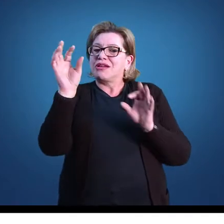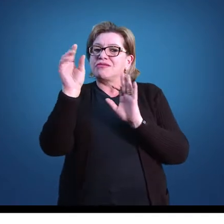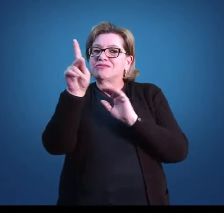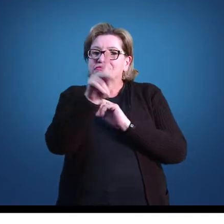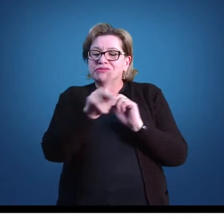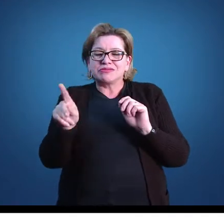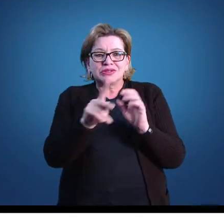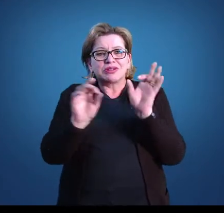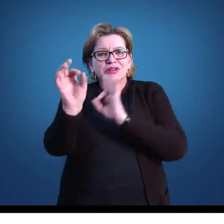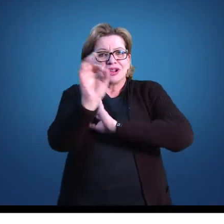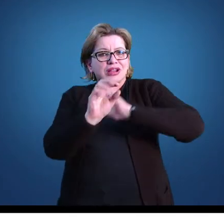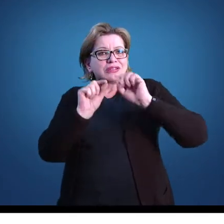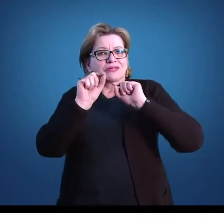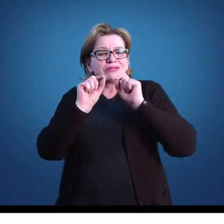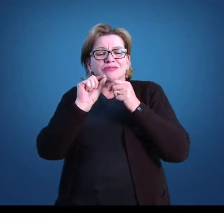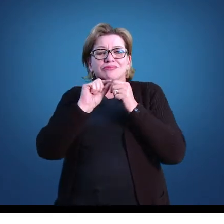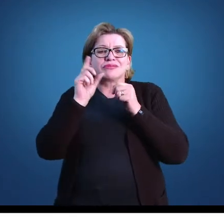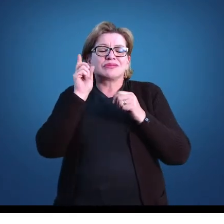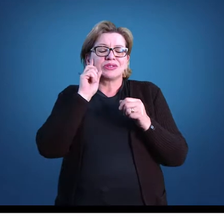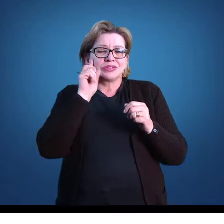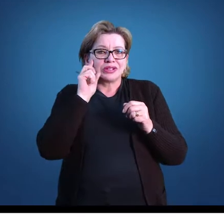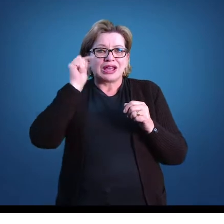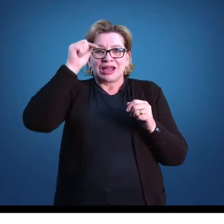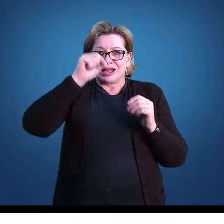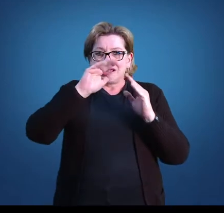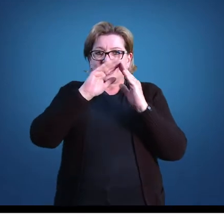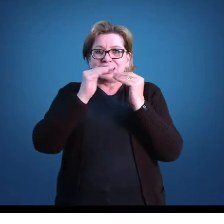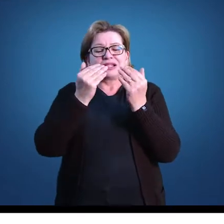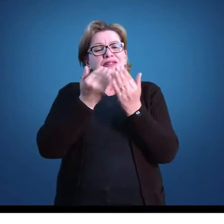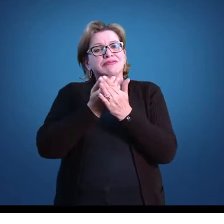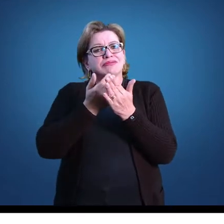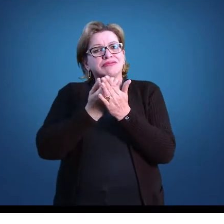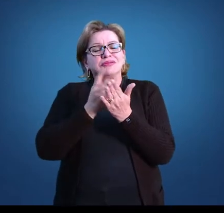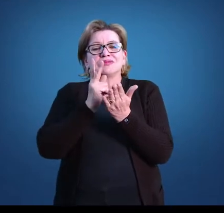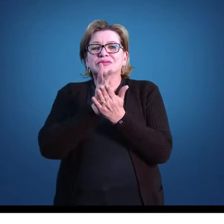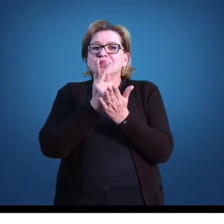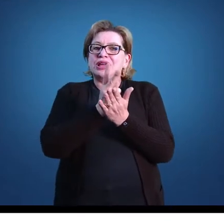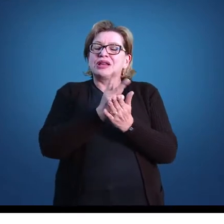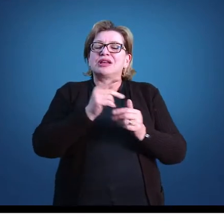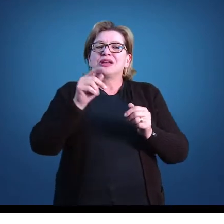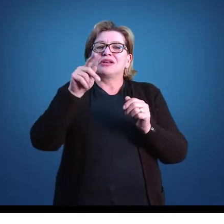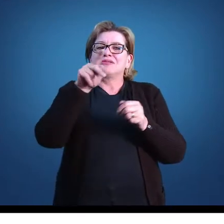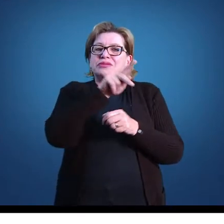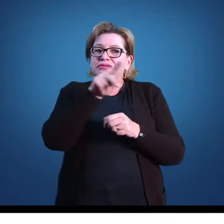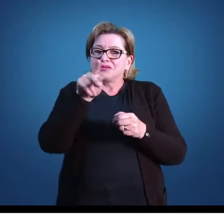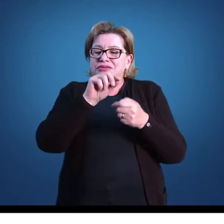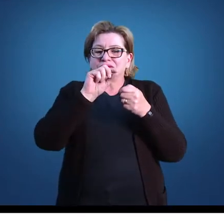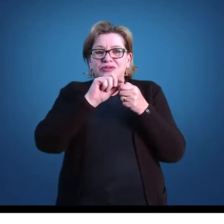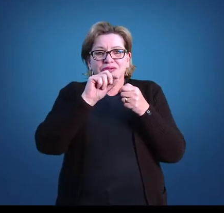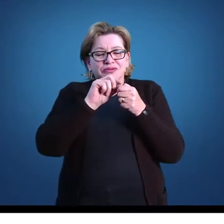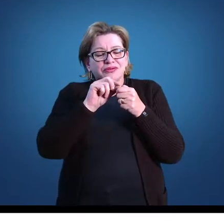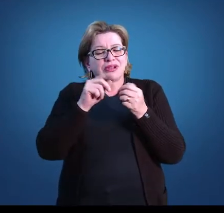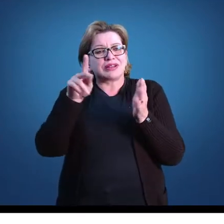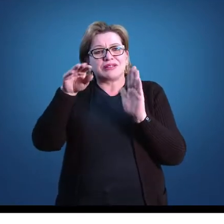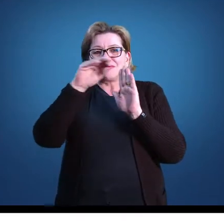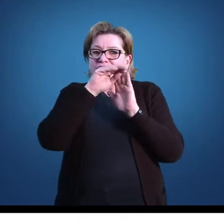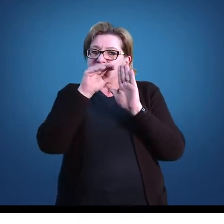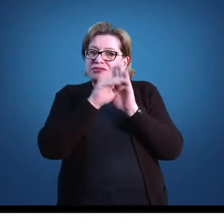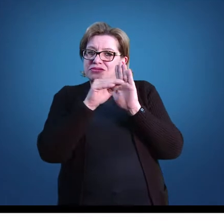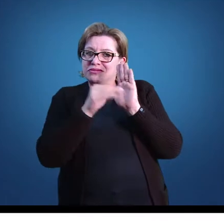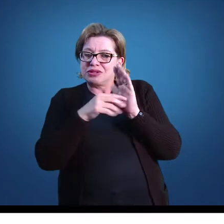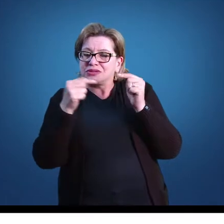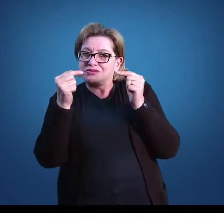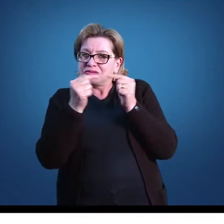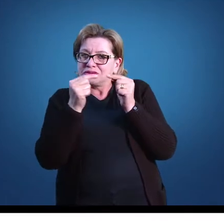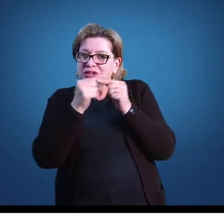realizado no dia a dia. Neste colégio, os professores realizam seus planos de acordo com as diretrizes curriculares, que é o documento que foi